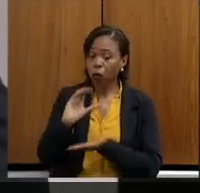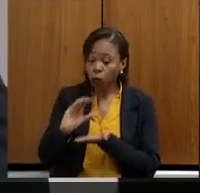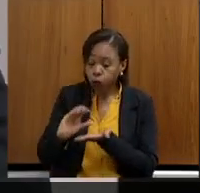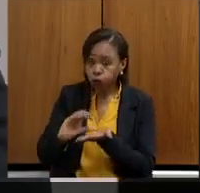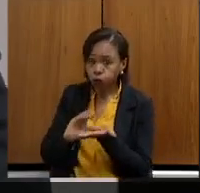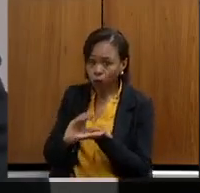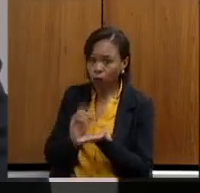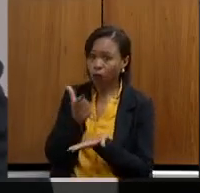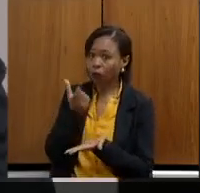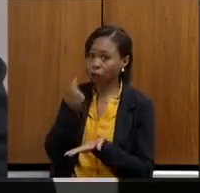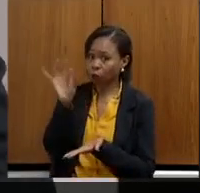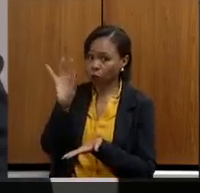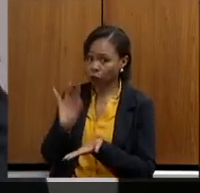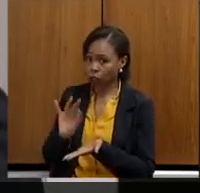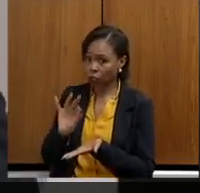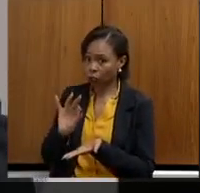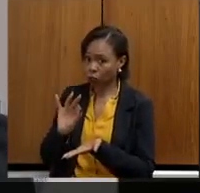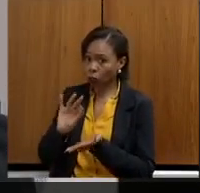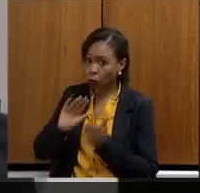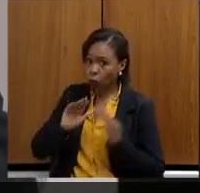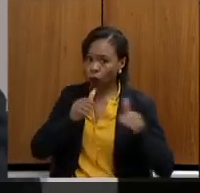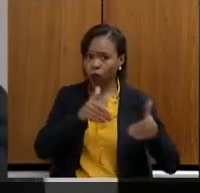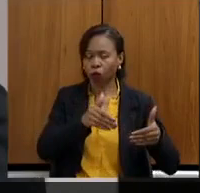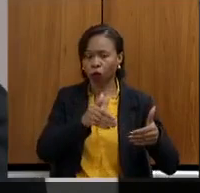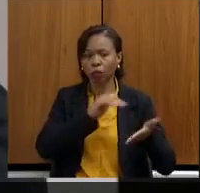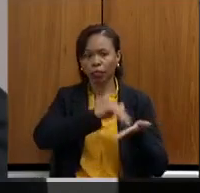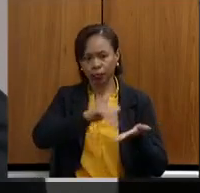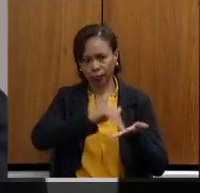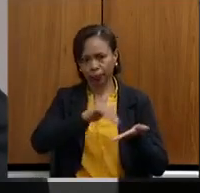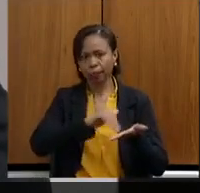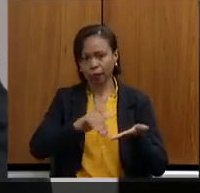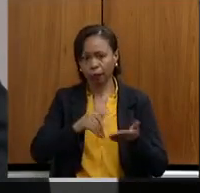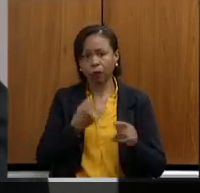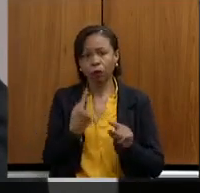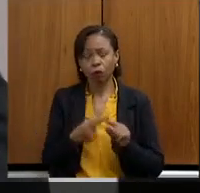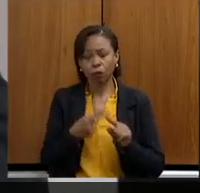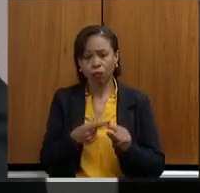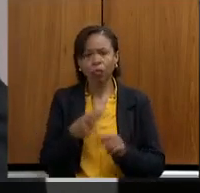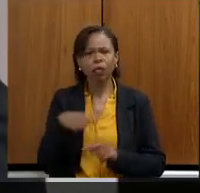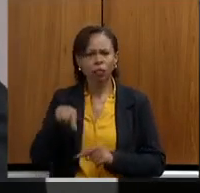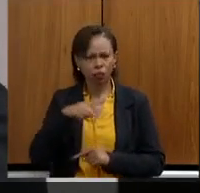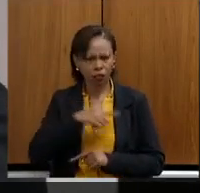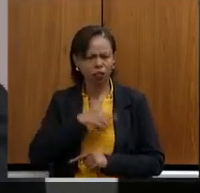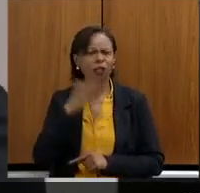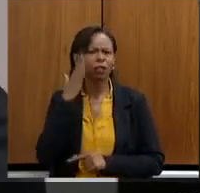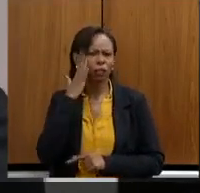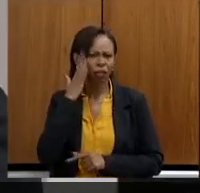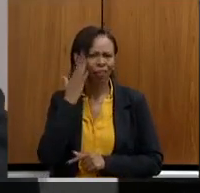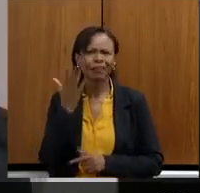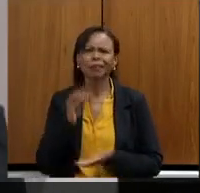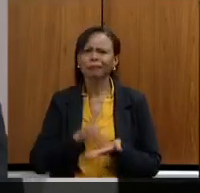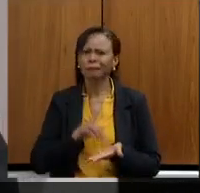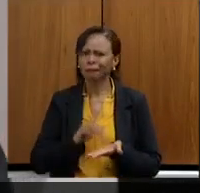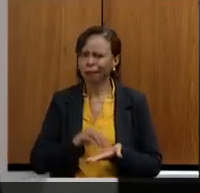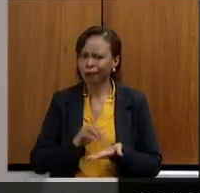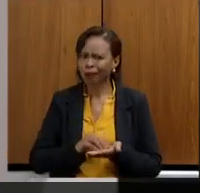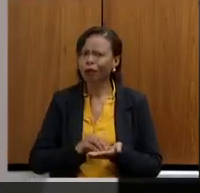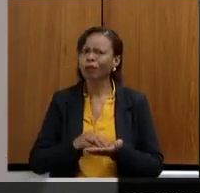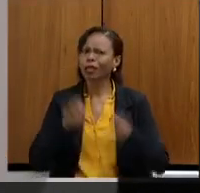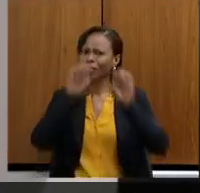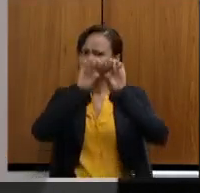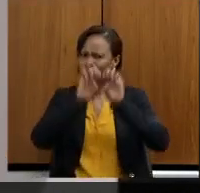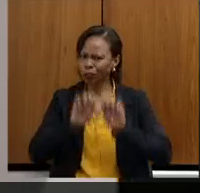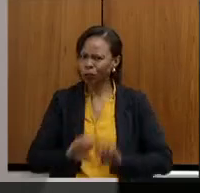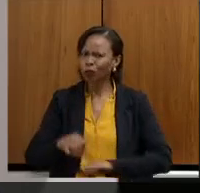recurso seja voltado para a pasta, pois nós sabemos a falta de estrutura, por mais que